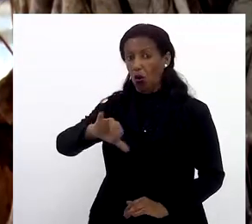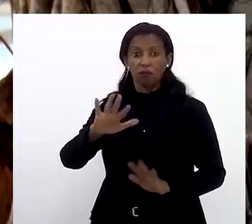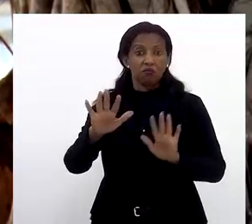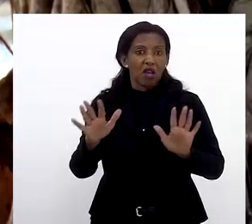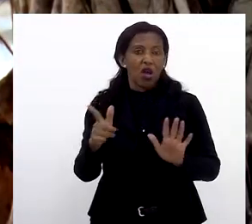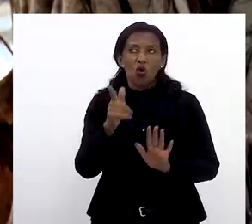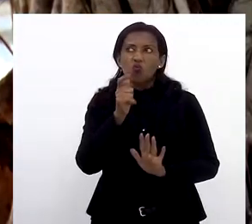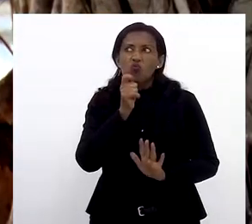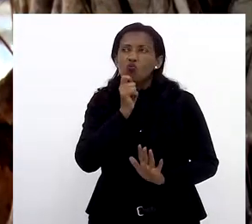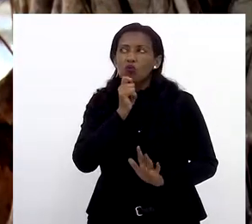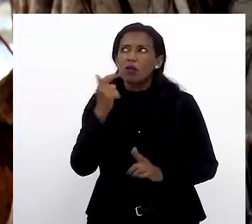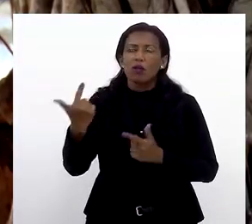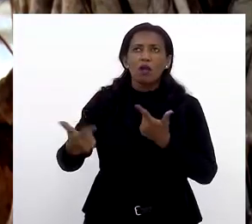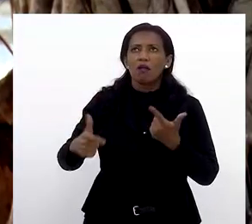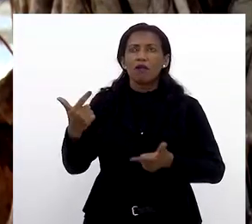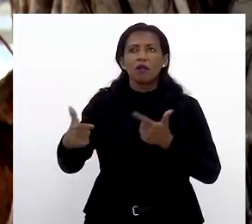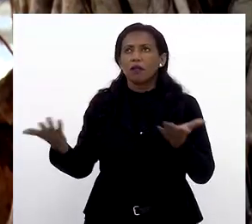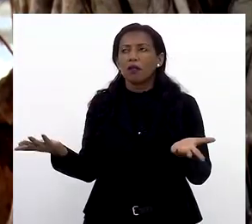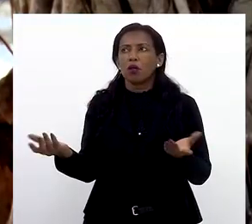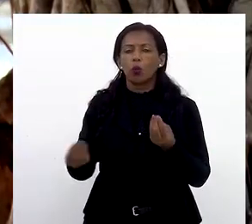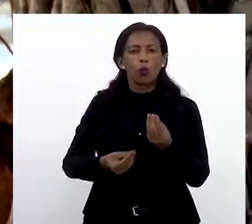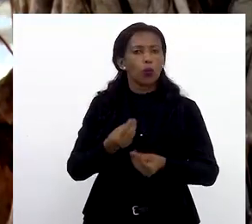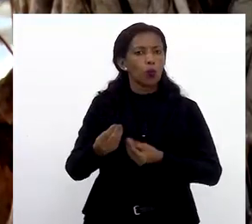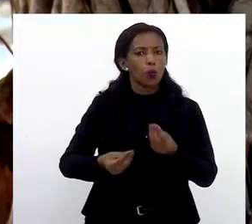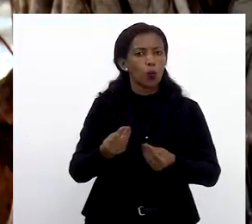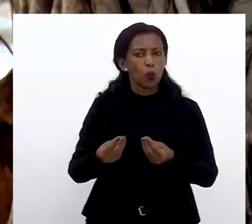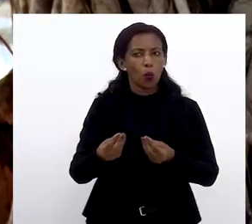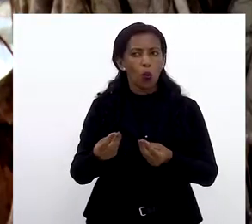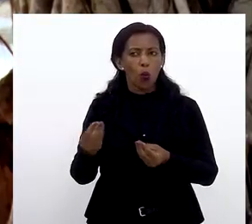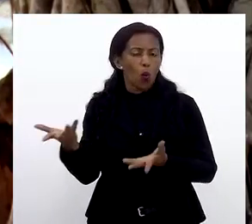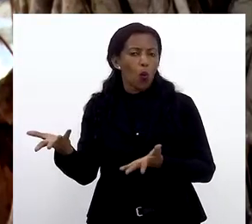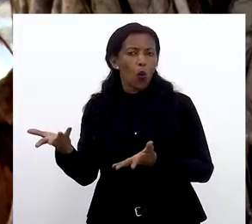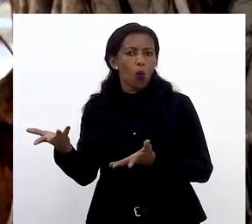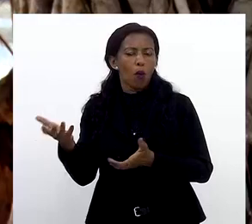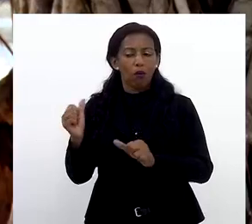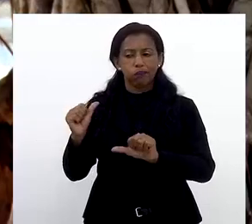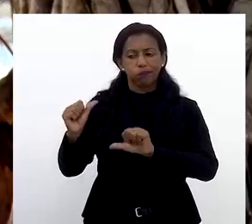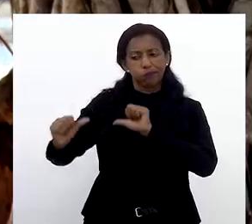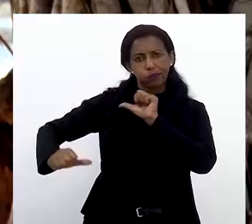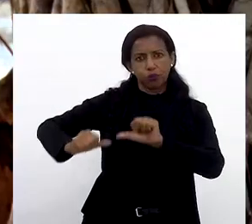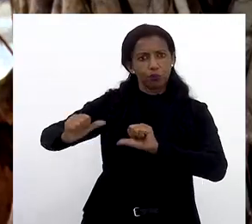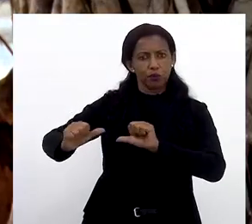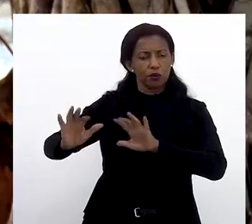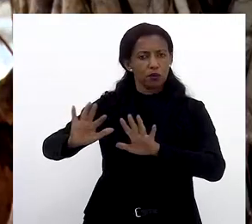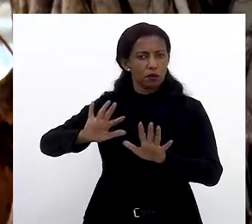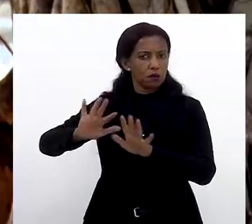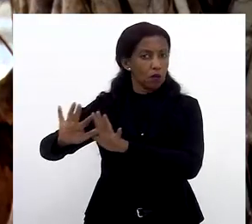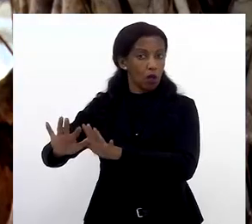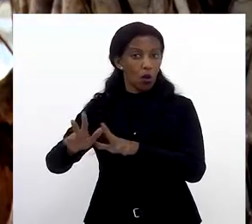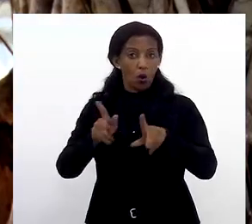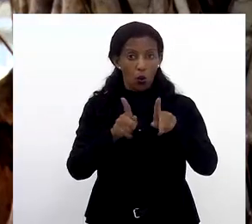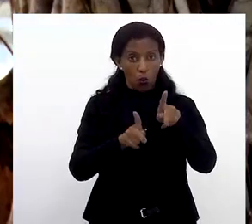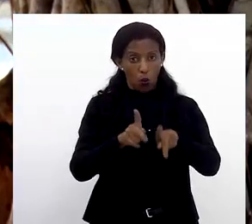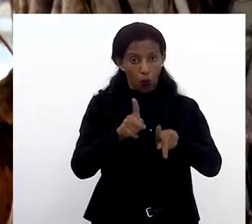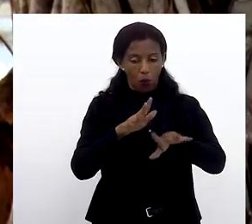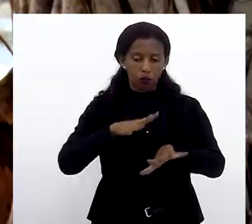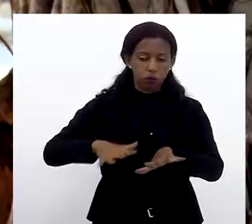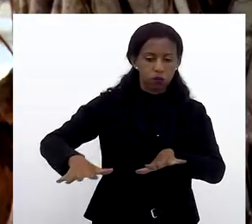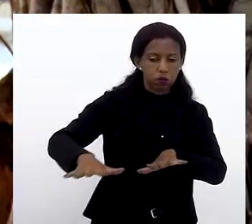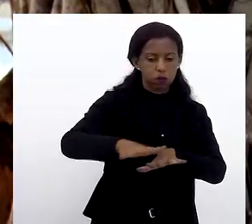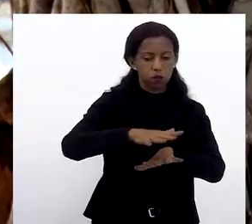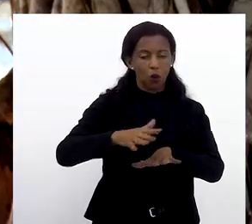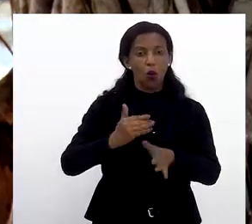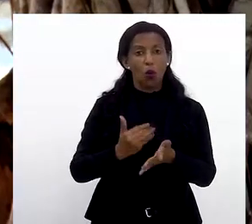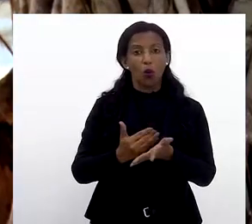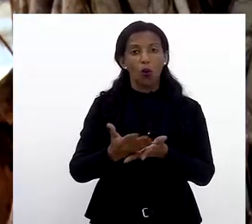Quer dizer, não houve assim um aniquilamento de autóctones, não, não houve.